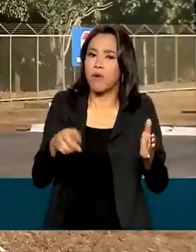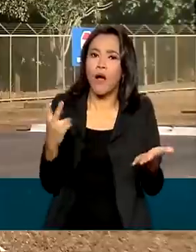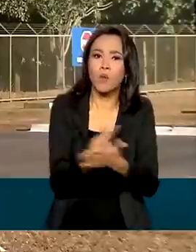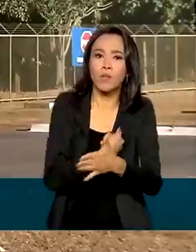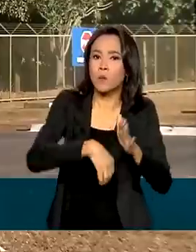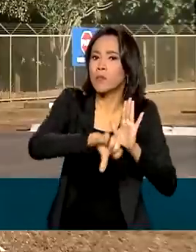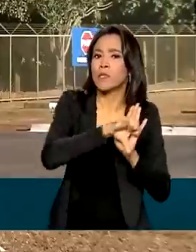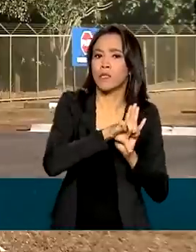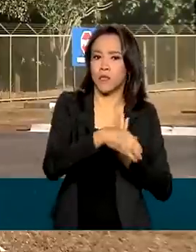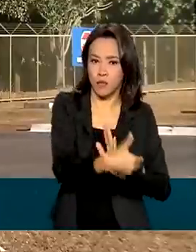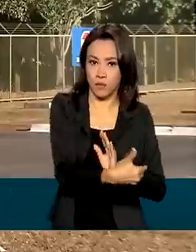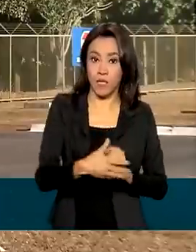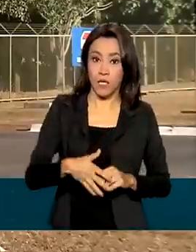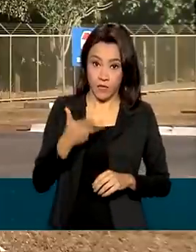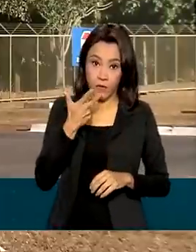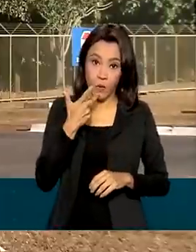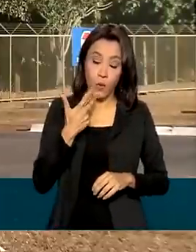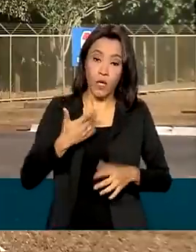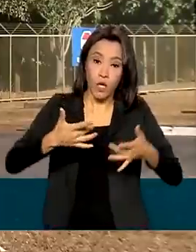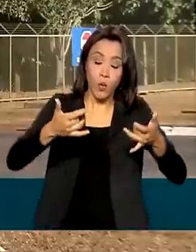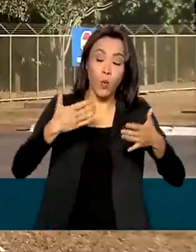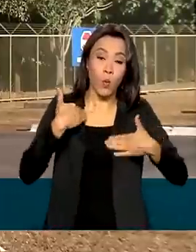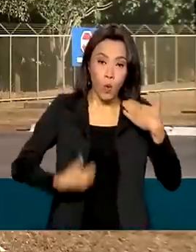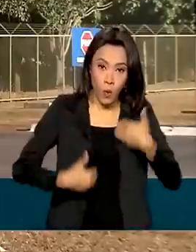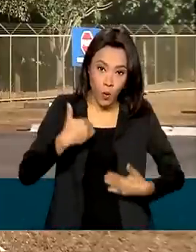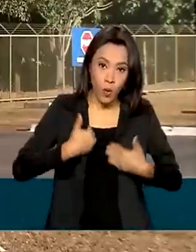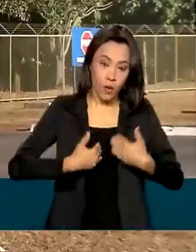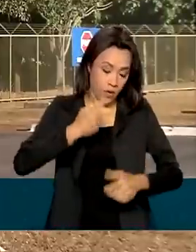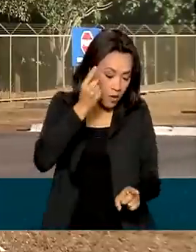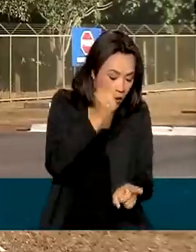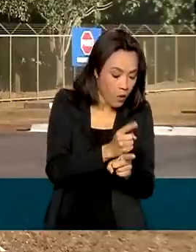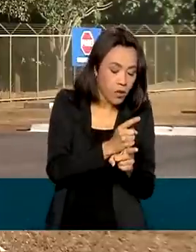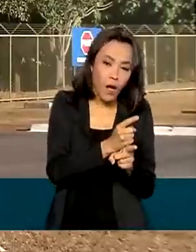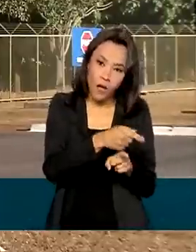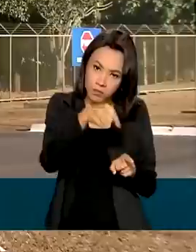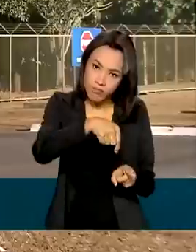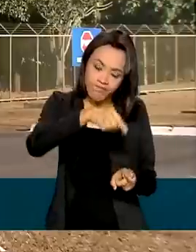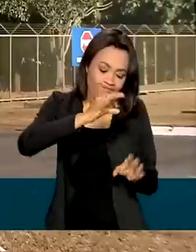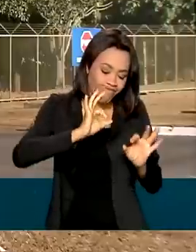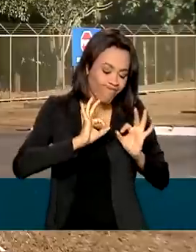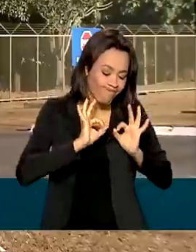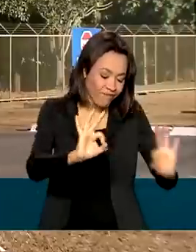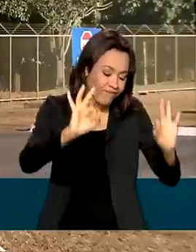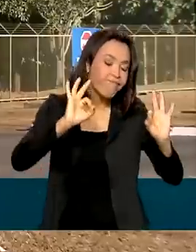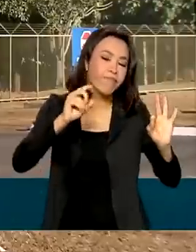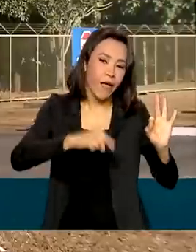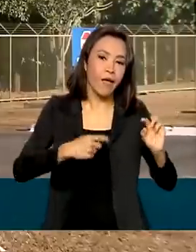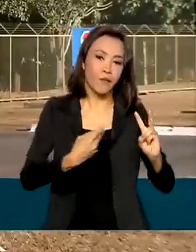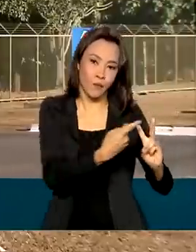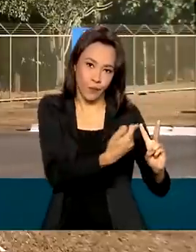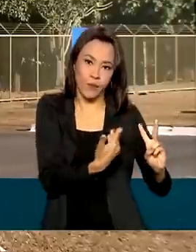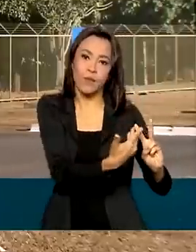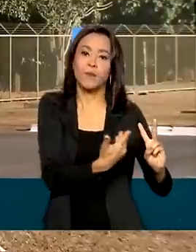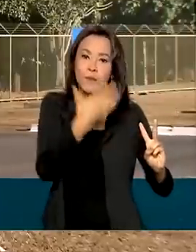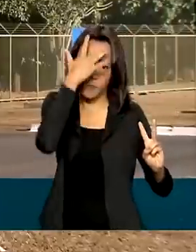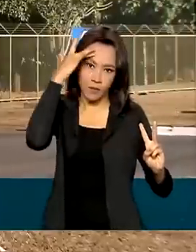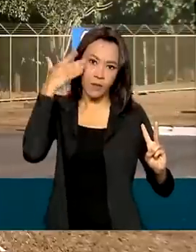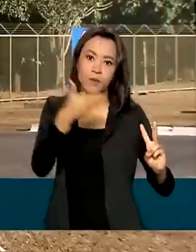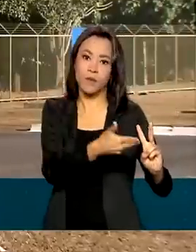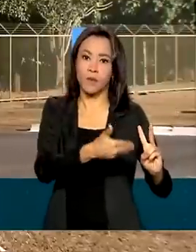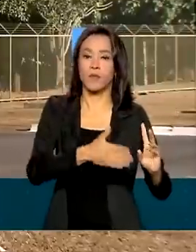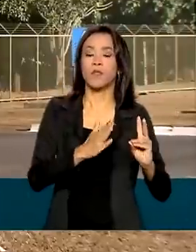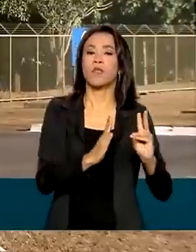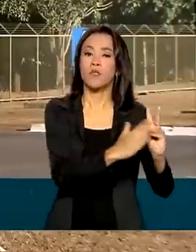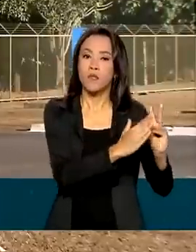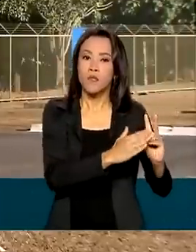confirmou que os restos mortais encontrados na região do Vale do Javari são o mesmo do jornalista Dom Filipe e também do indigenista